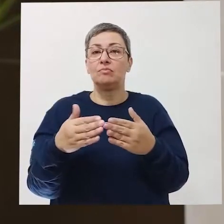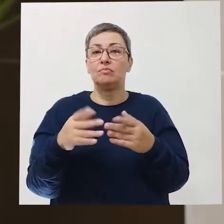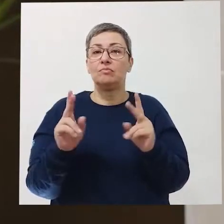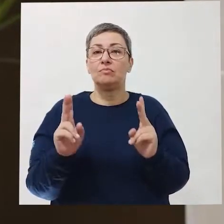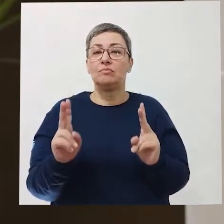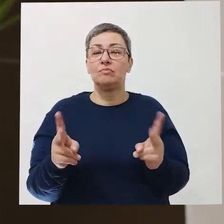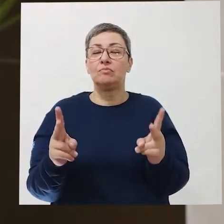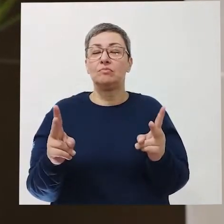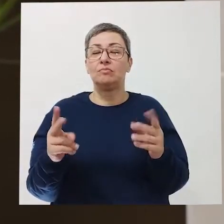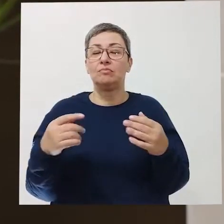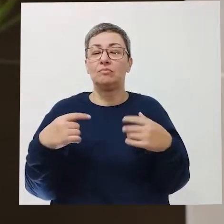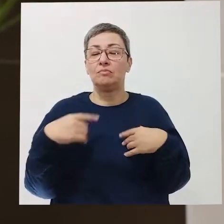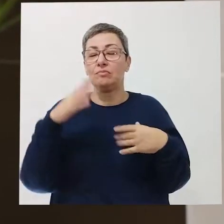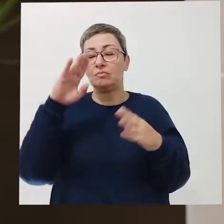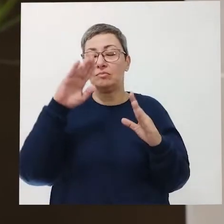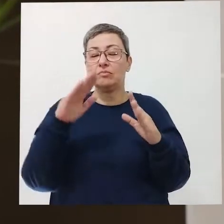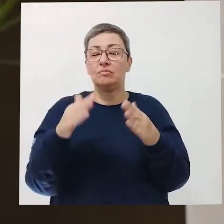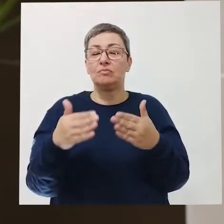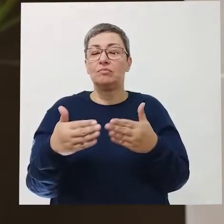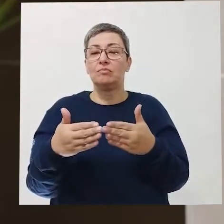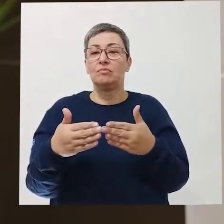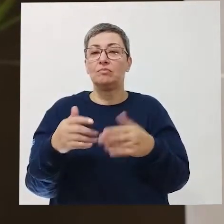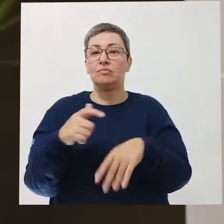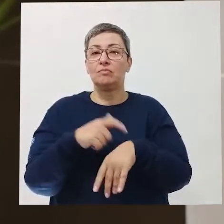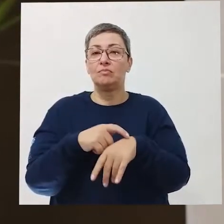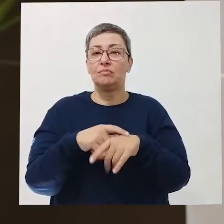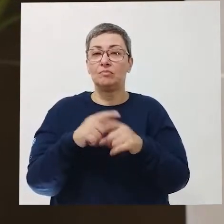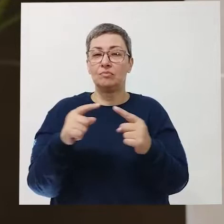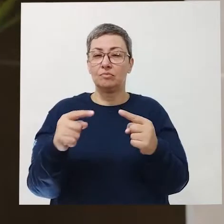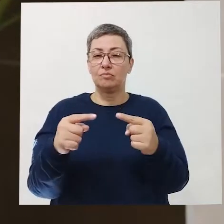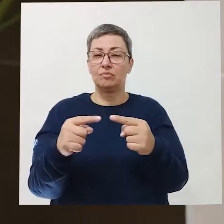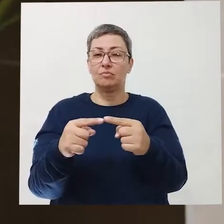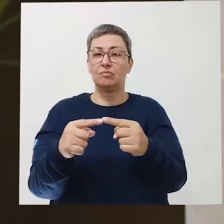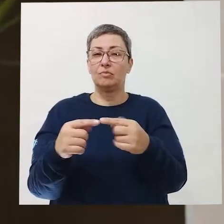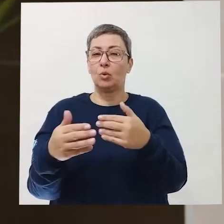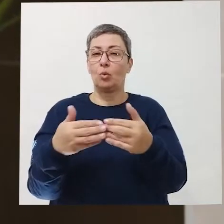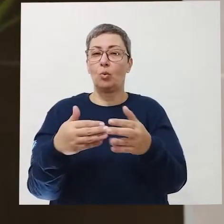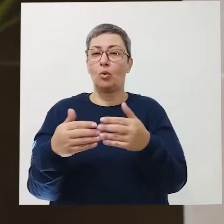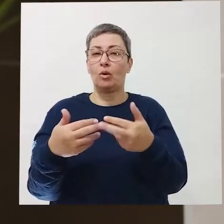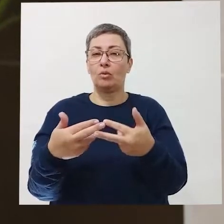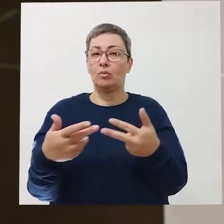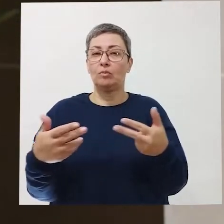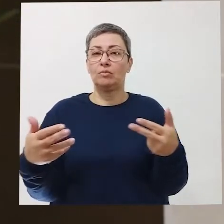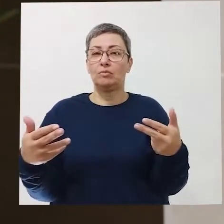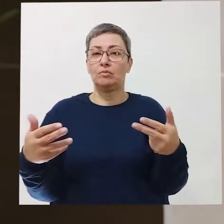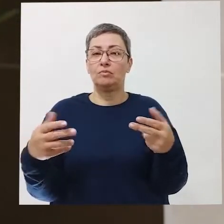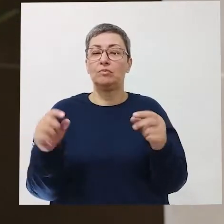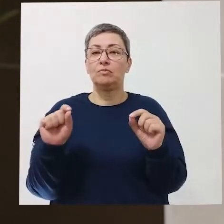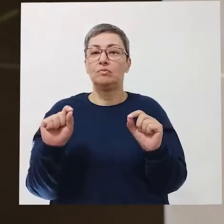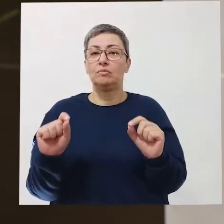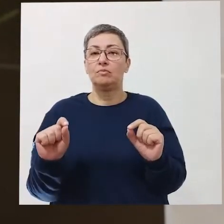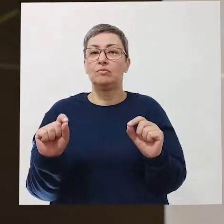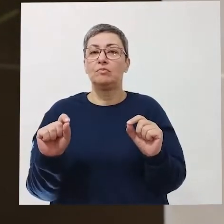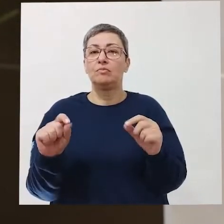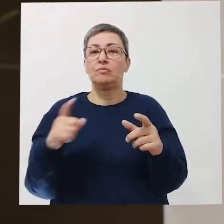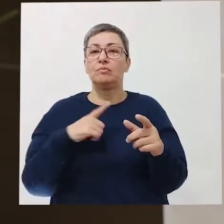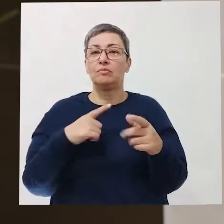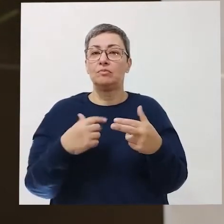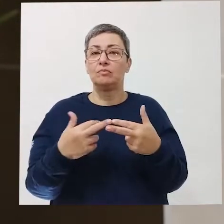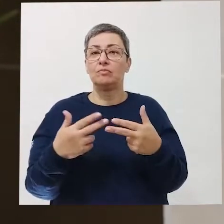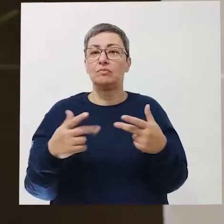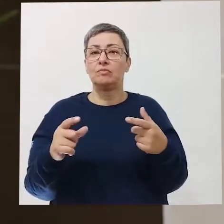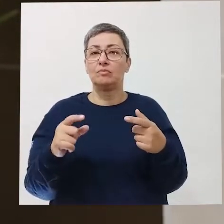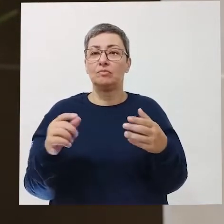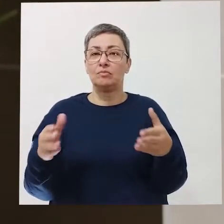você mantém o exercício da concentração em um determinado objeto. E esse objeto pode ser qualquer coisa. Você tem vários